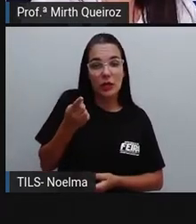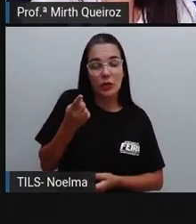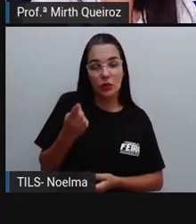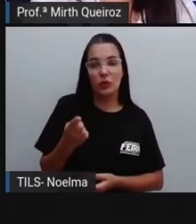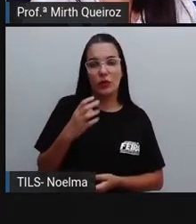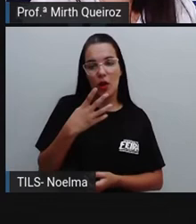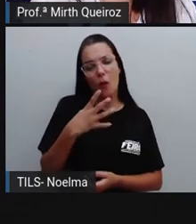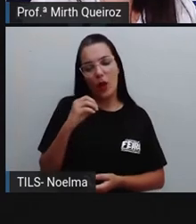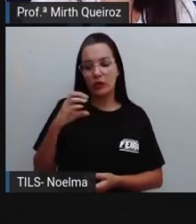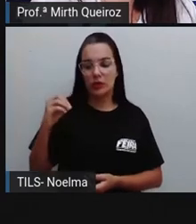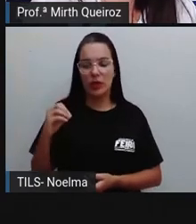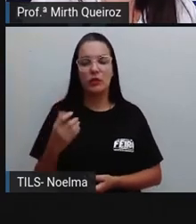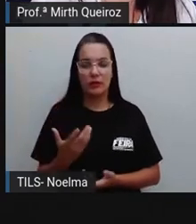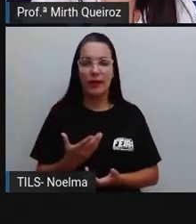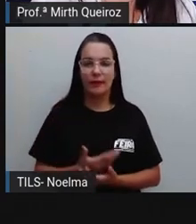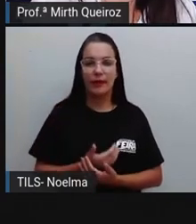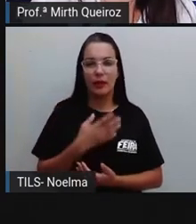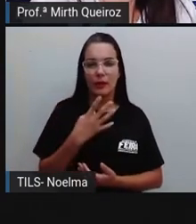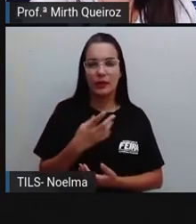.264.